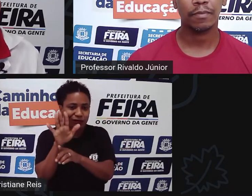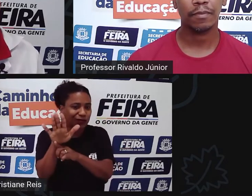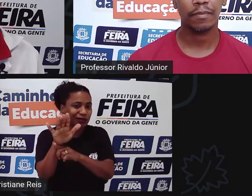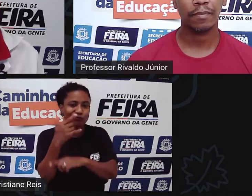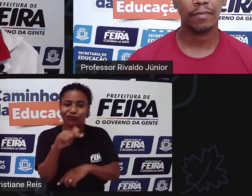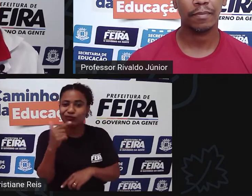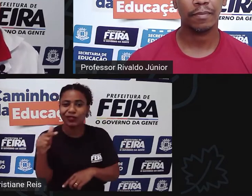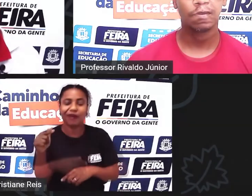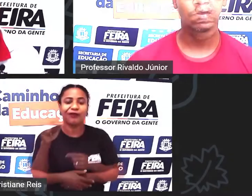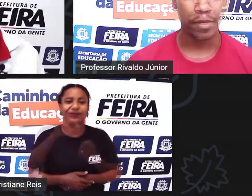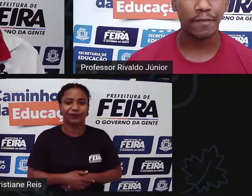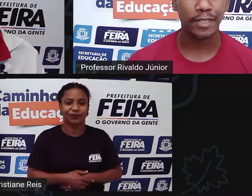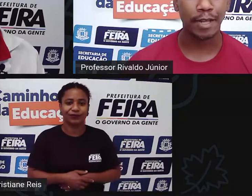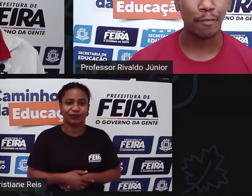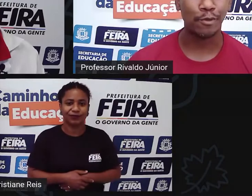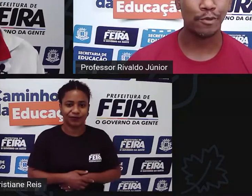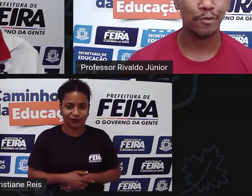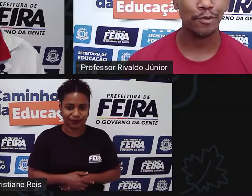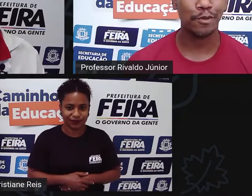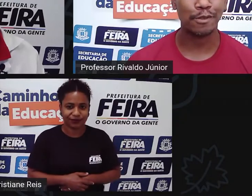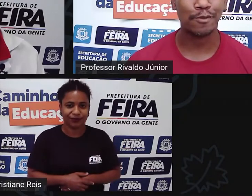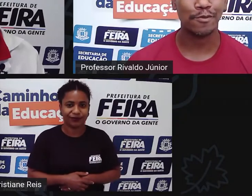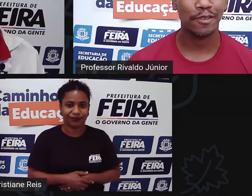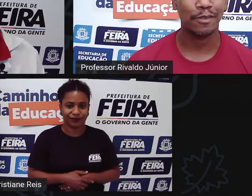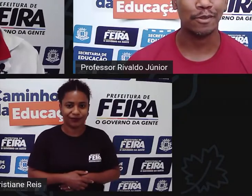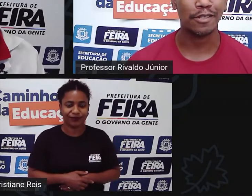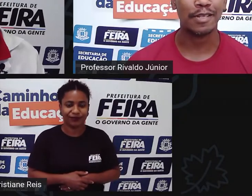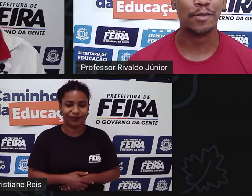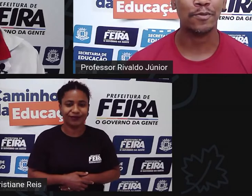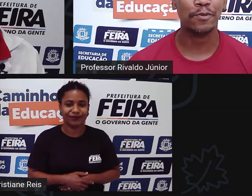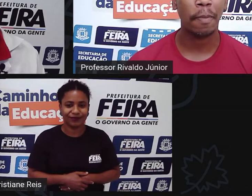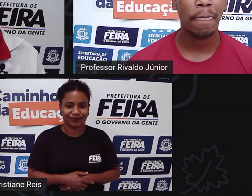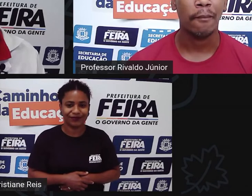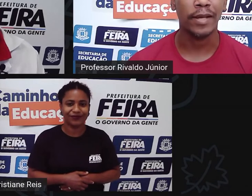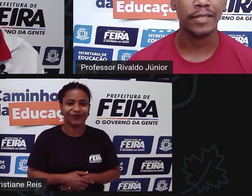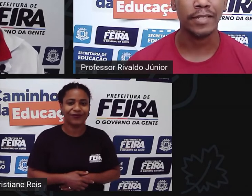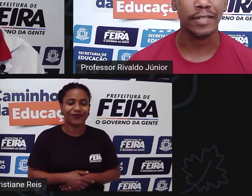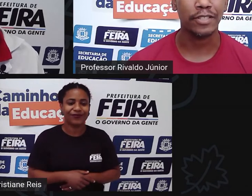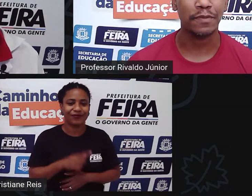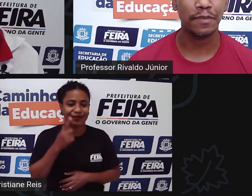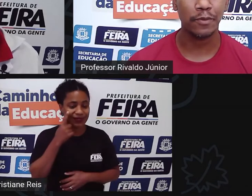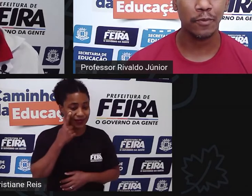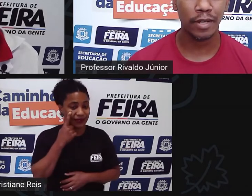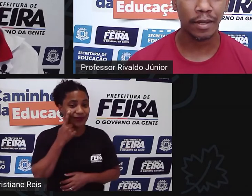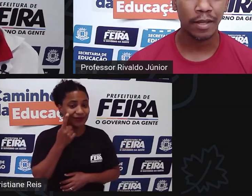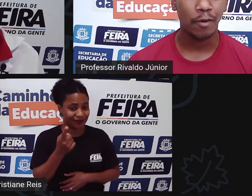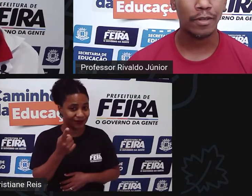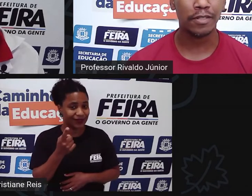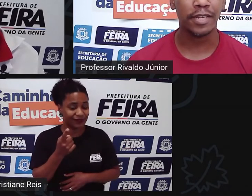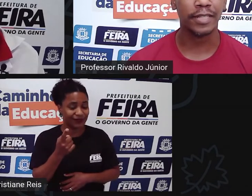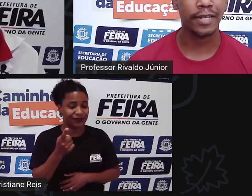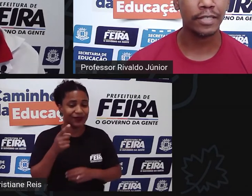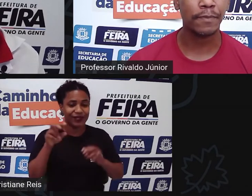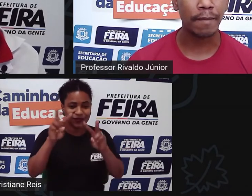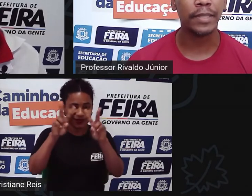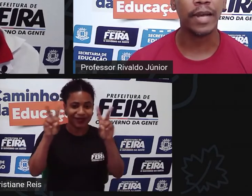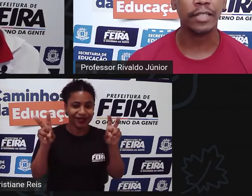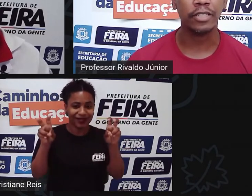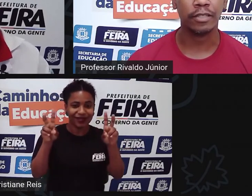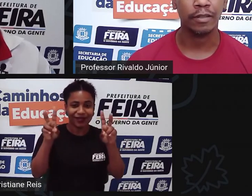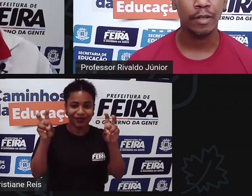pagar o que é ela faz me afastar muito do nosso do nosso assunto mas assim a gente vive uma sociedade